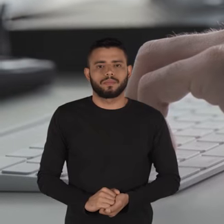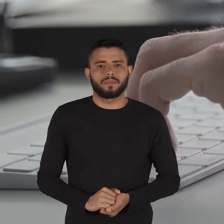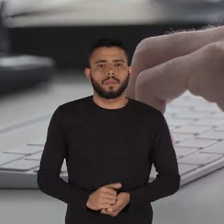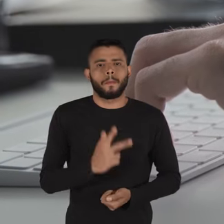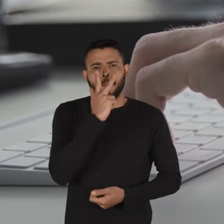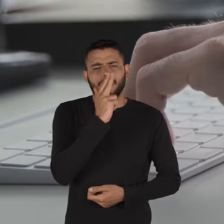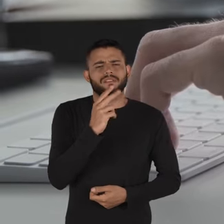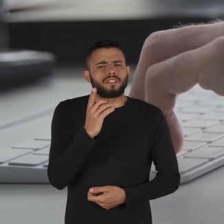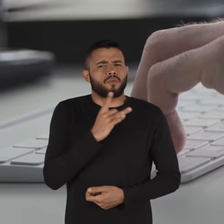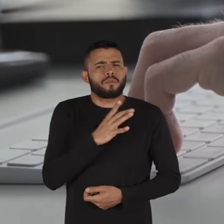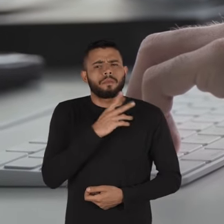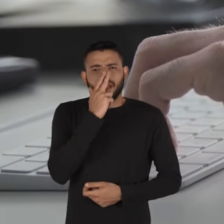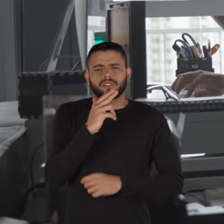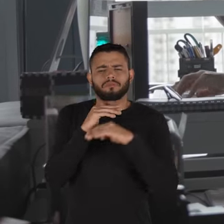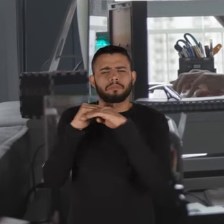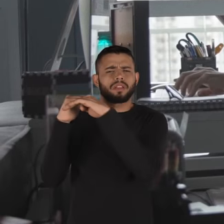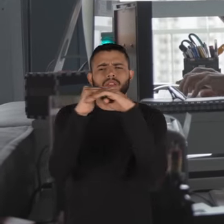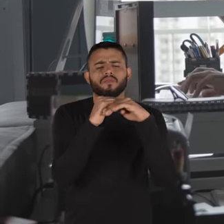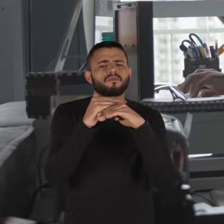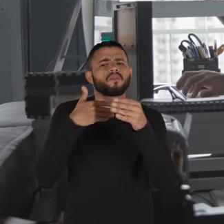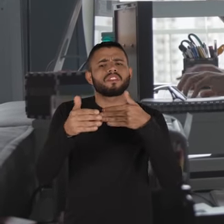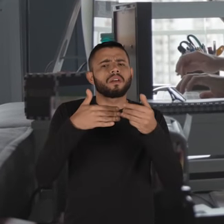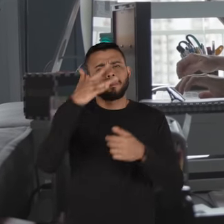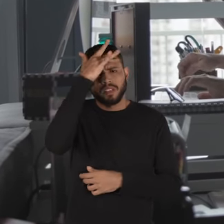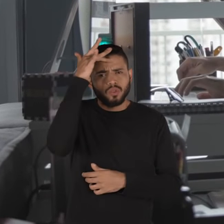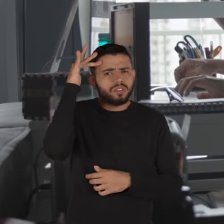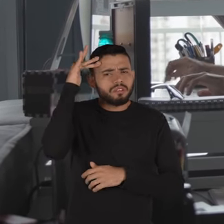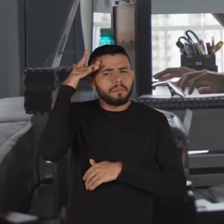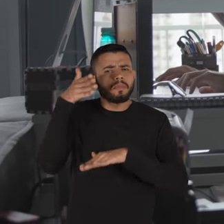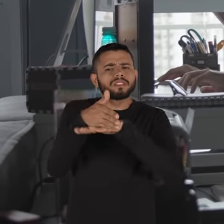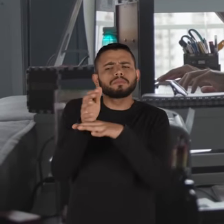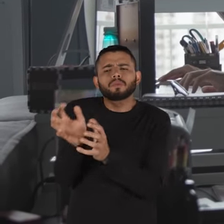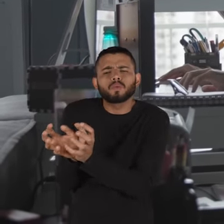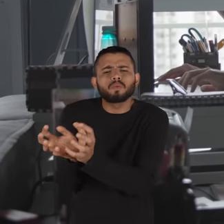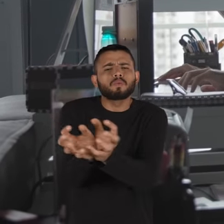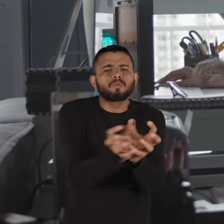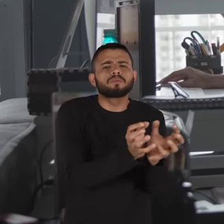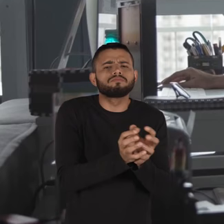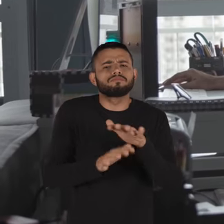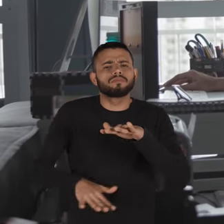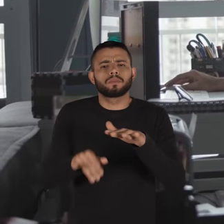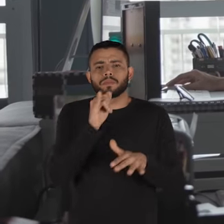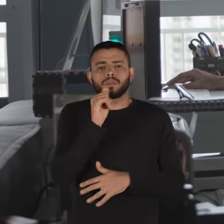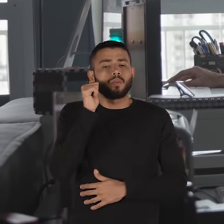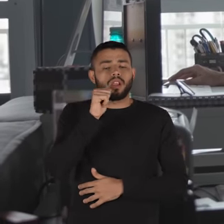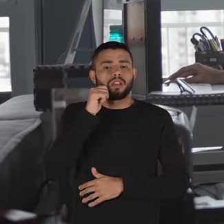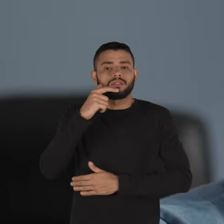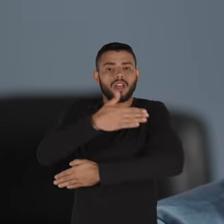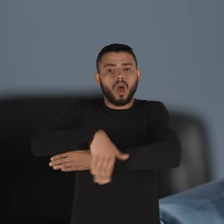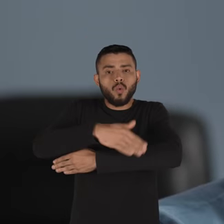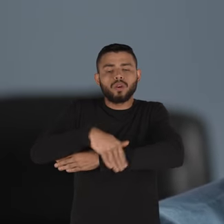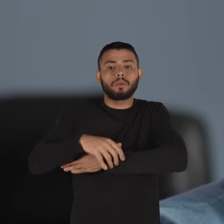branca e barba. Acho que viver com medo é quase que um padrão pra qualquer pessoa que faça parte de qualquer minoria. Seja mulher que não sai na rua